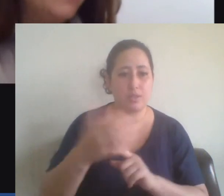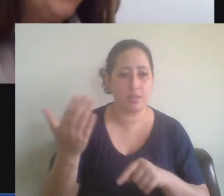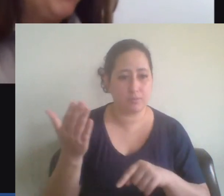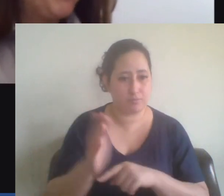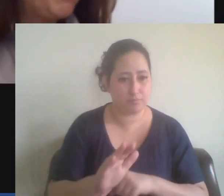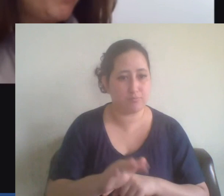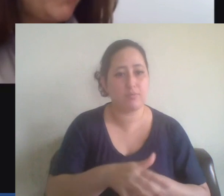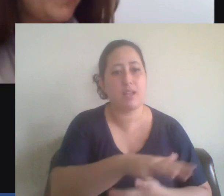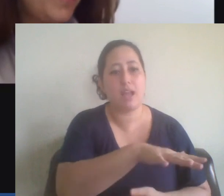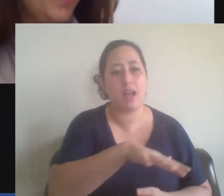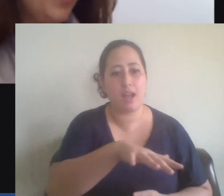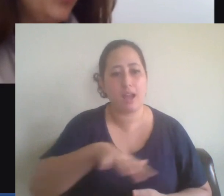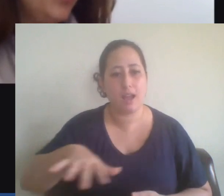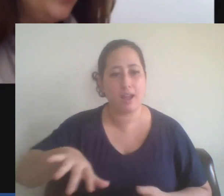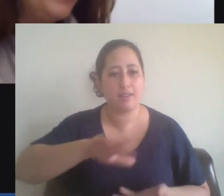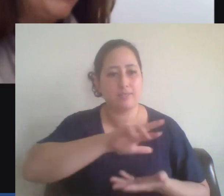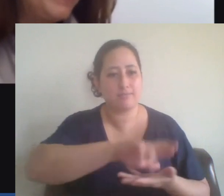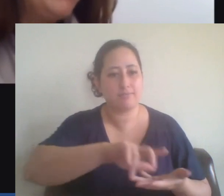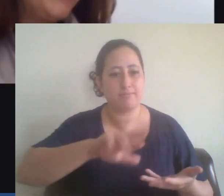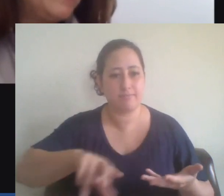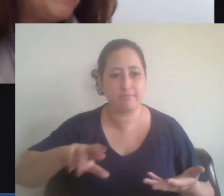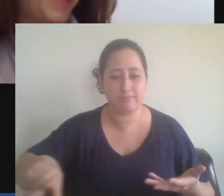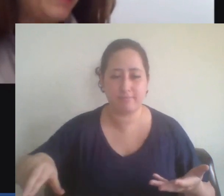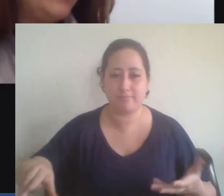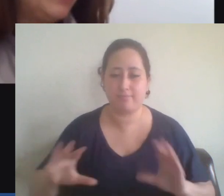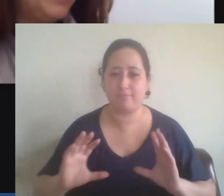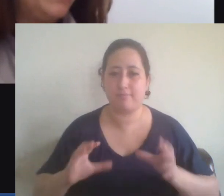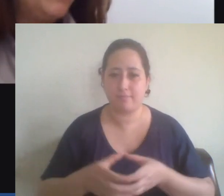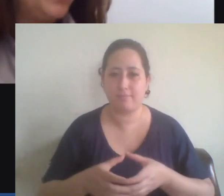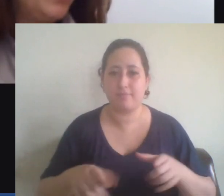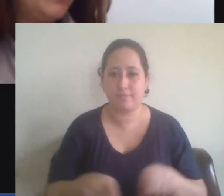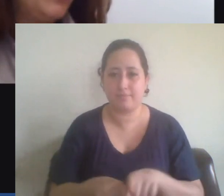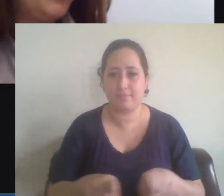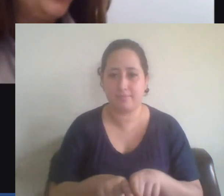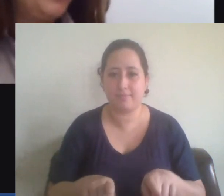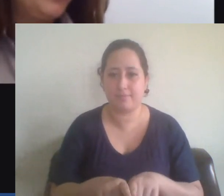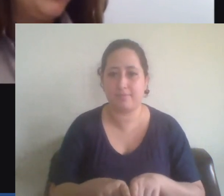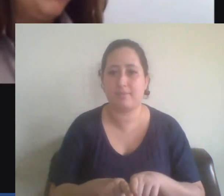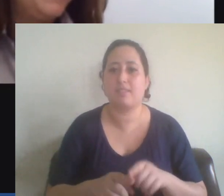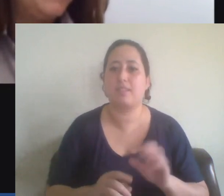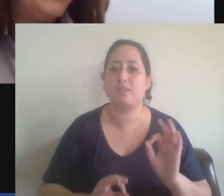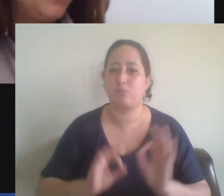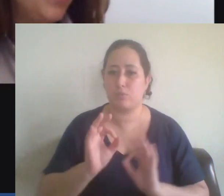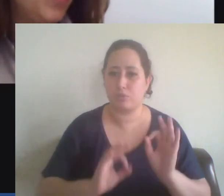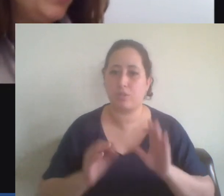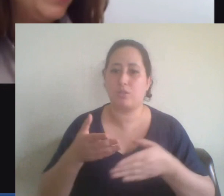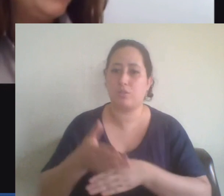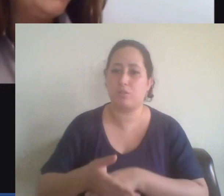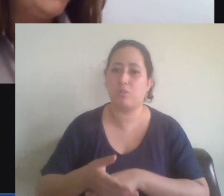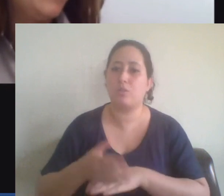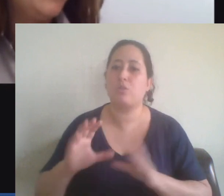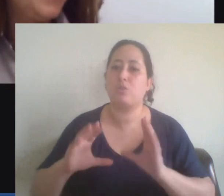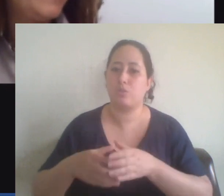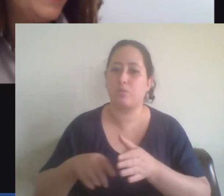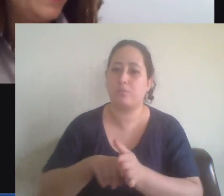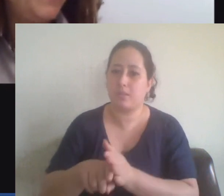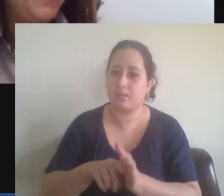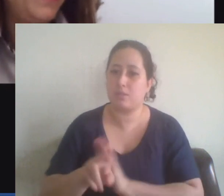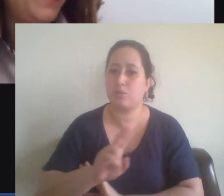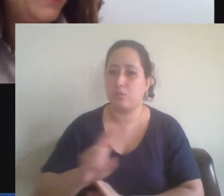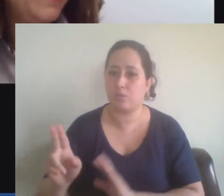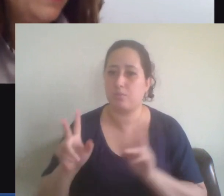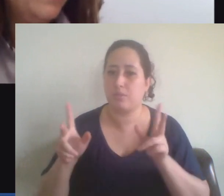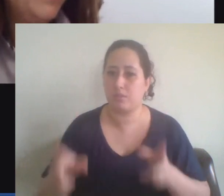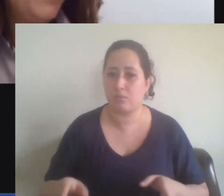áreas. O grupo também faz parte desse projeto, o Grupo de Estudos e Pesquisa Homônico, credenciado pela